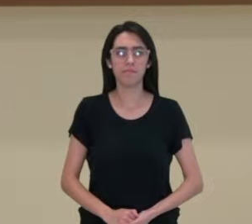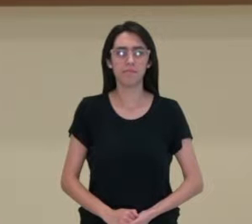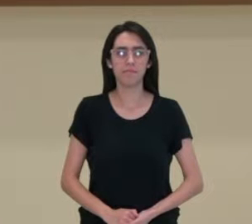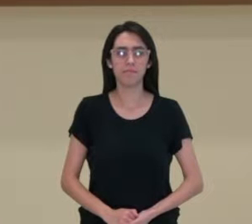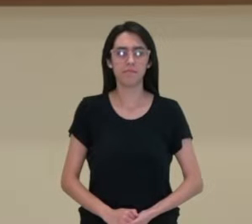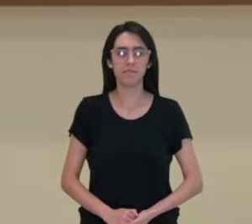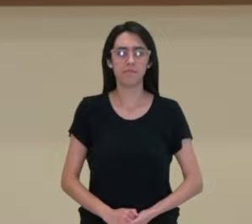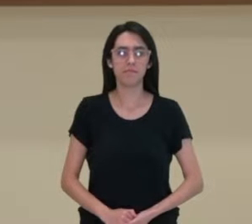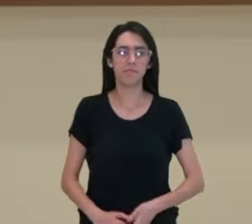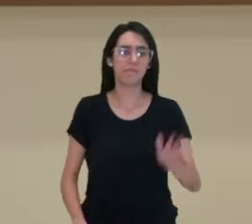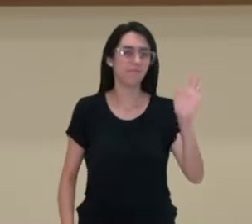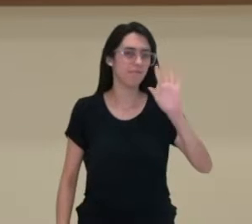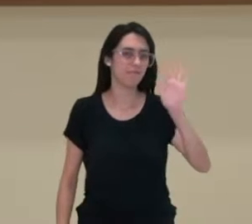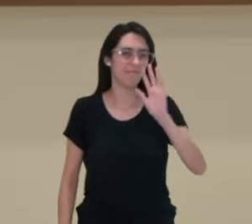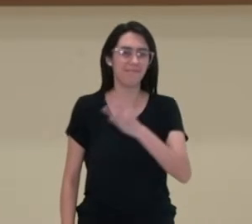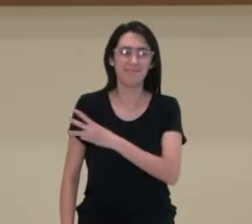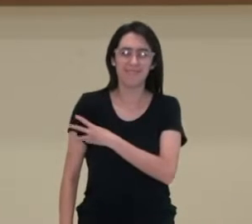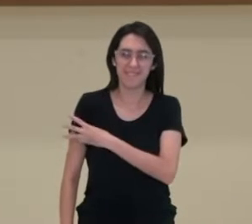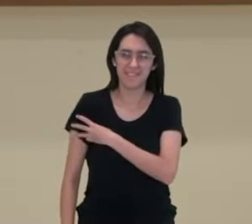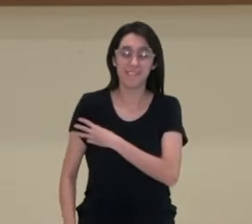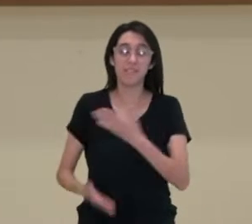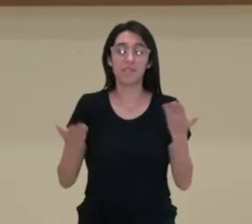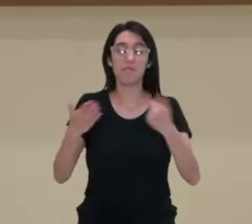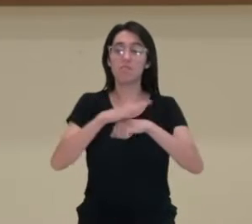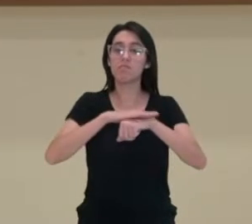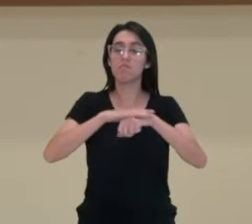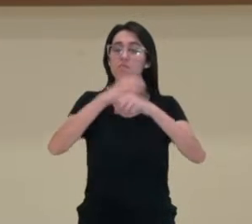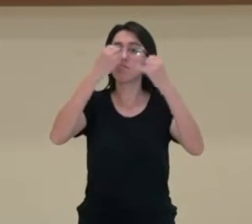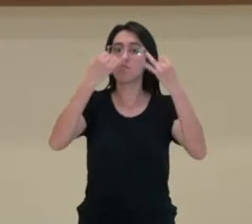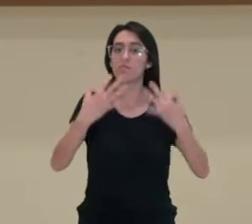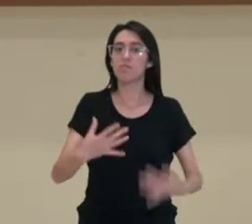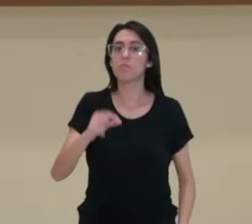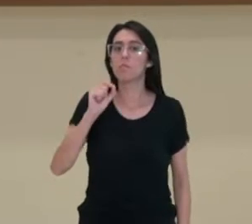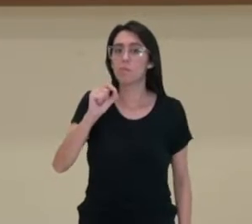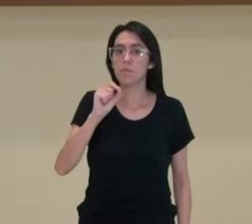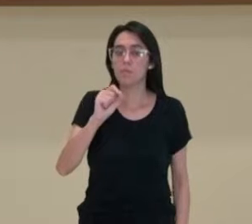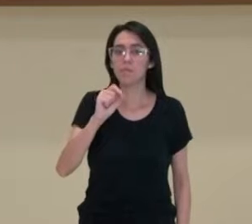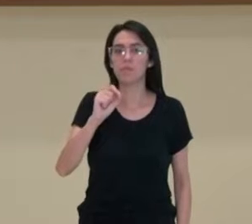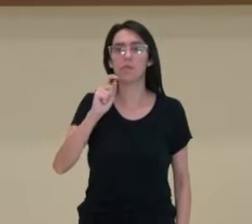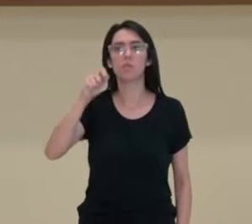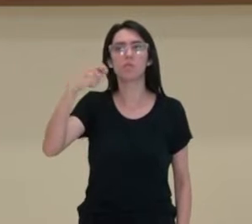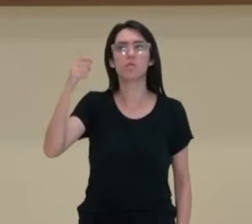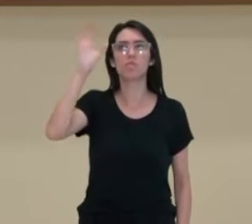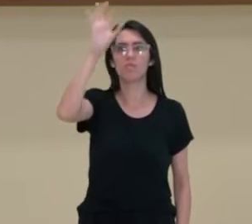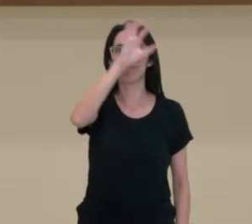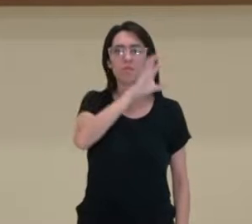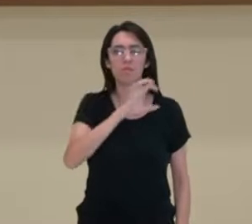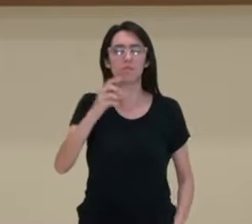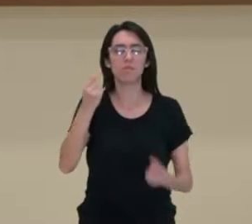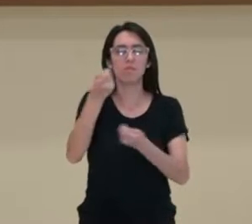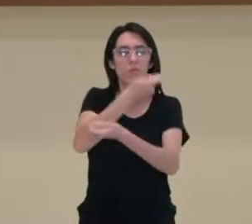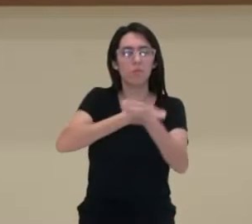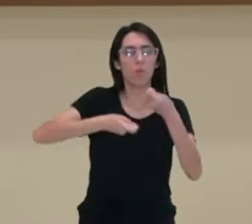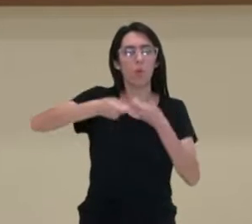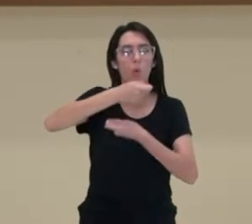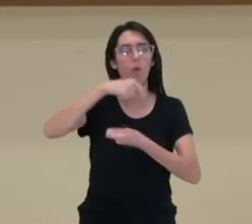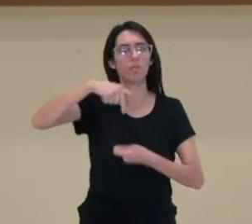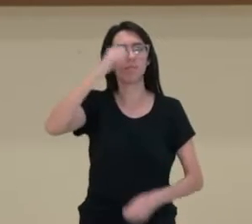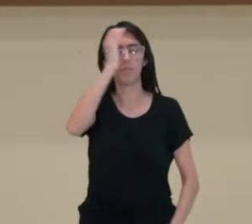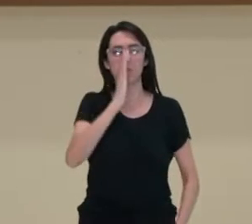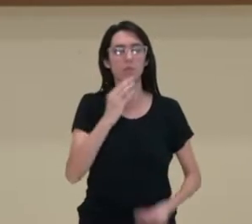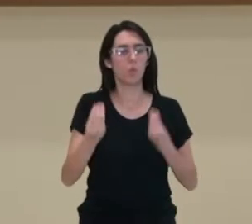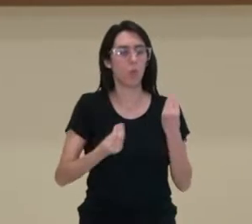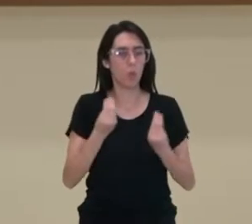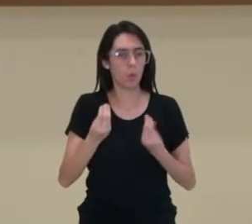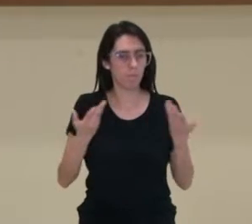Olá estudantes da terceira série, vamos falar nesse vídeo sobre aspectos da regionalização socioeconômica brasileira.